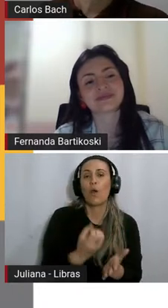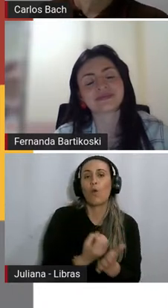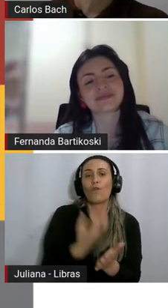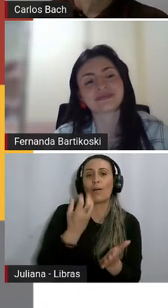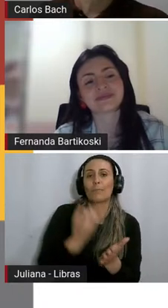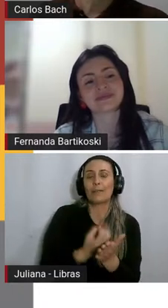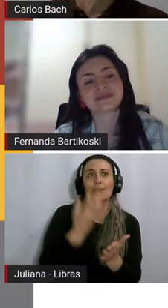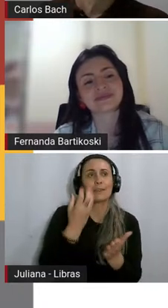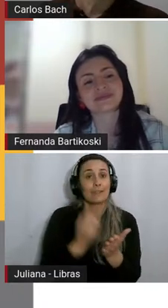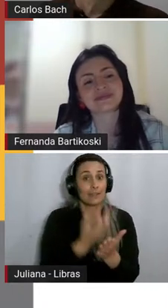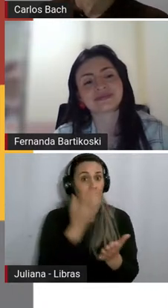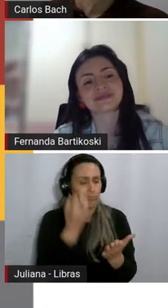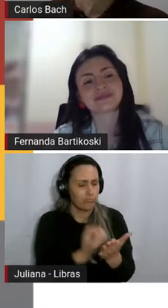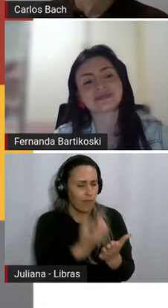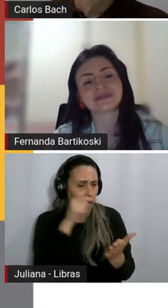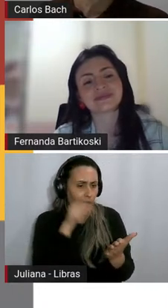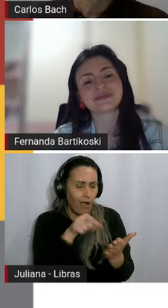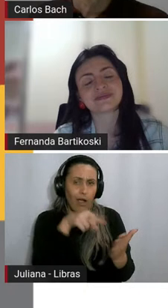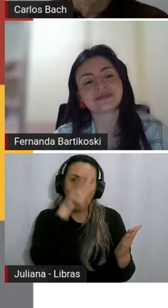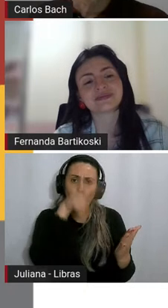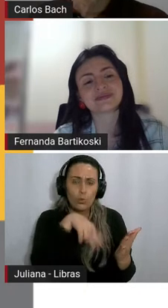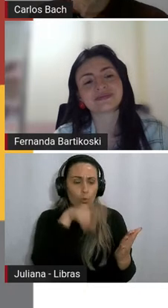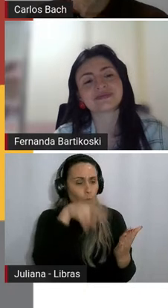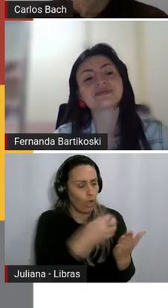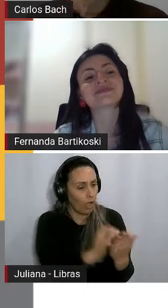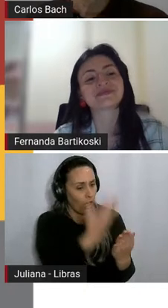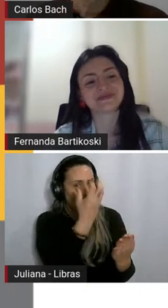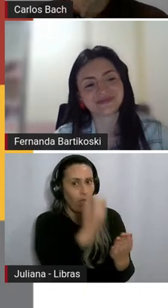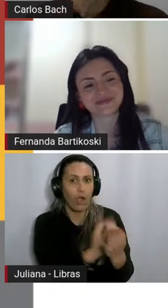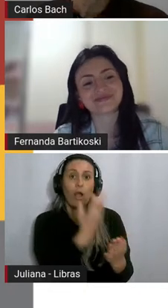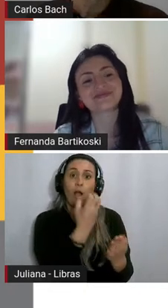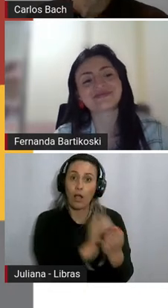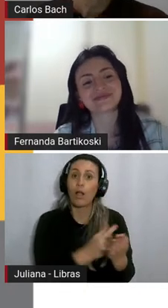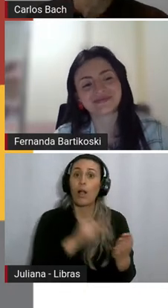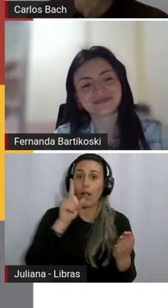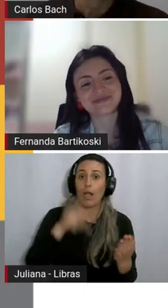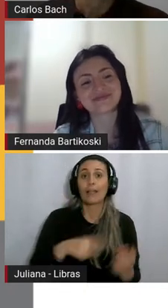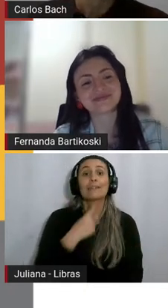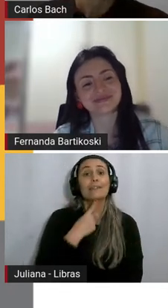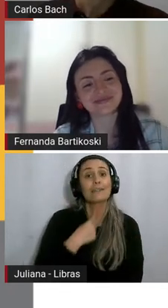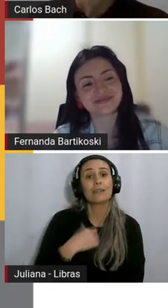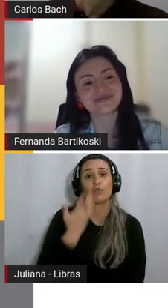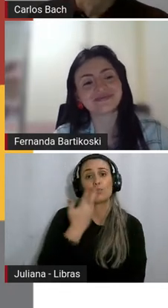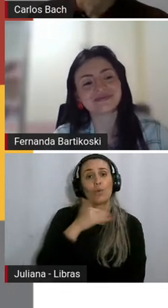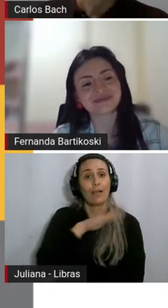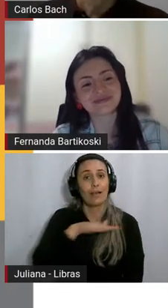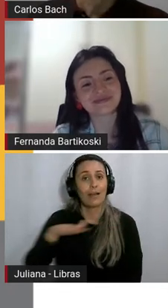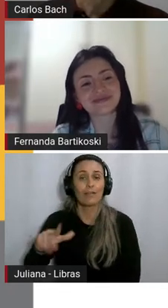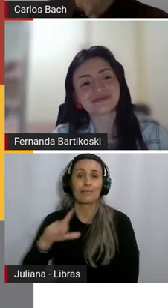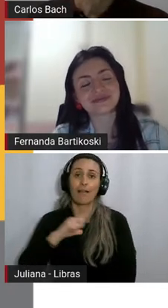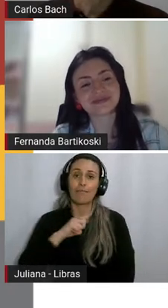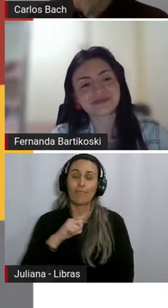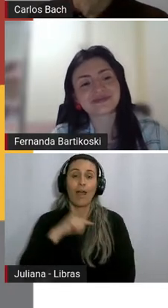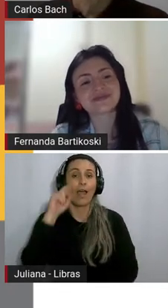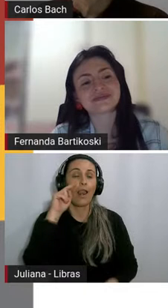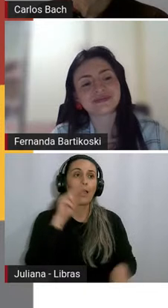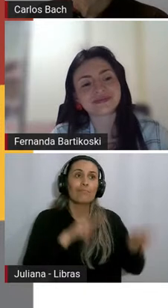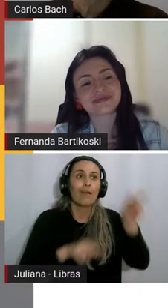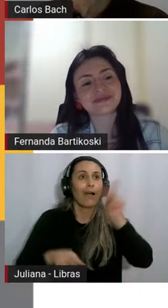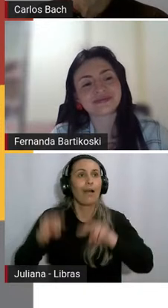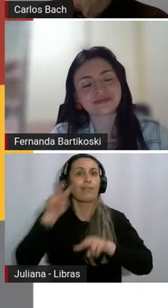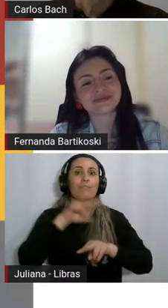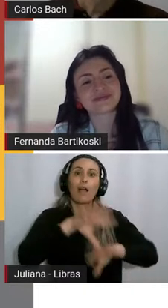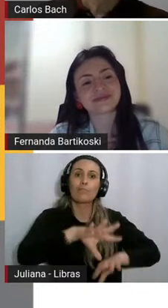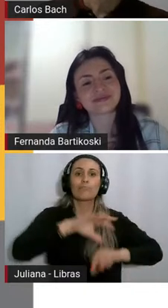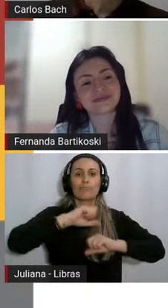alfabetização também ela se dá a partir do desejo que a criança tem de ler o mundo, de ler e escrever o que